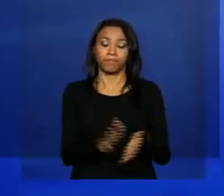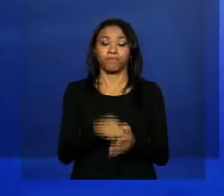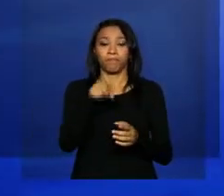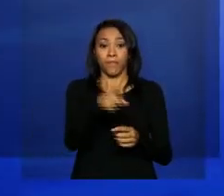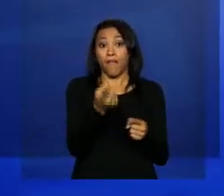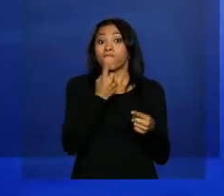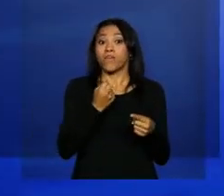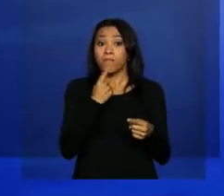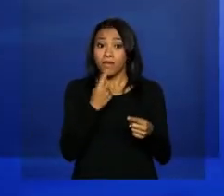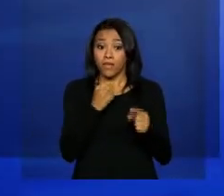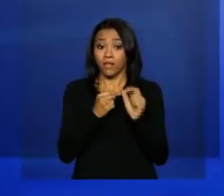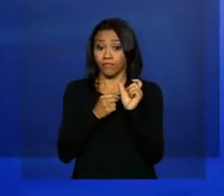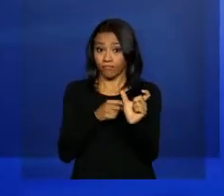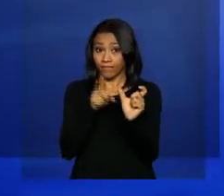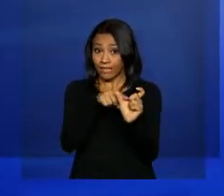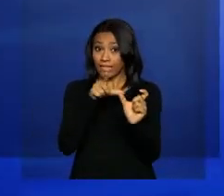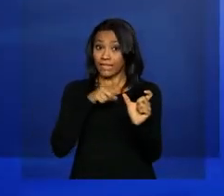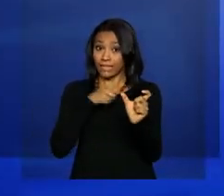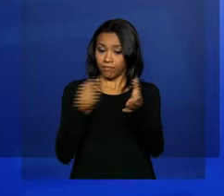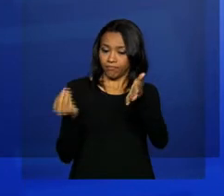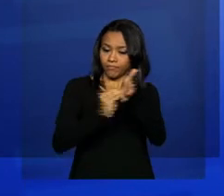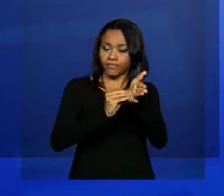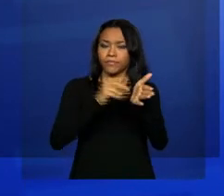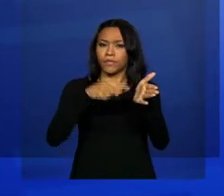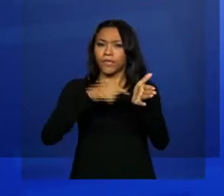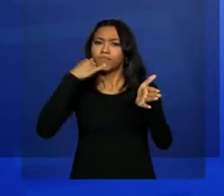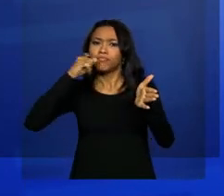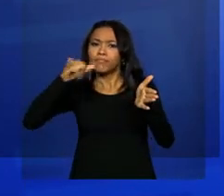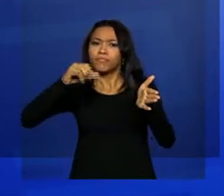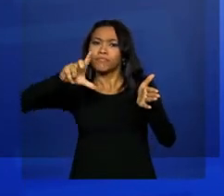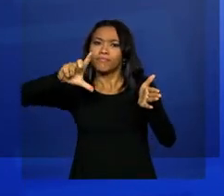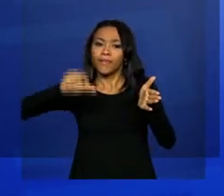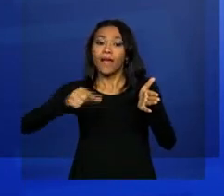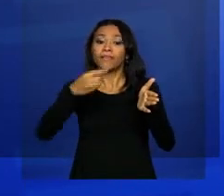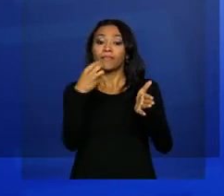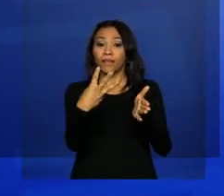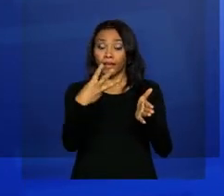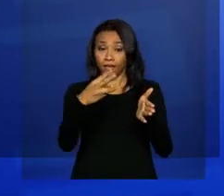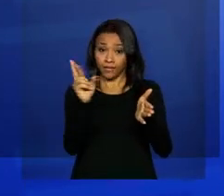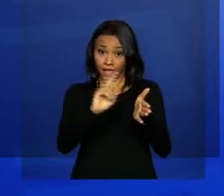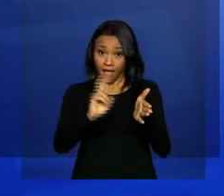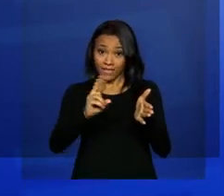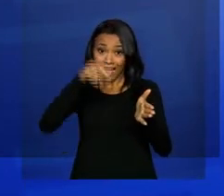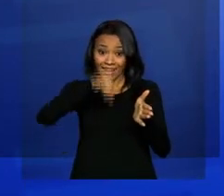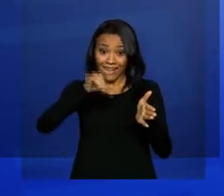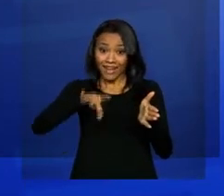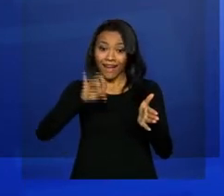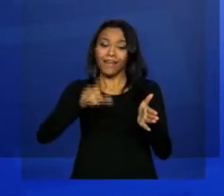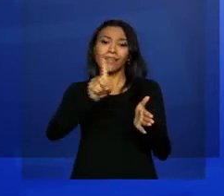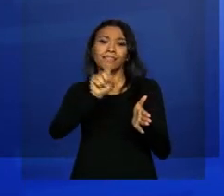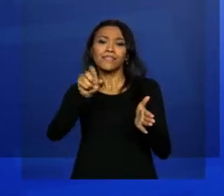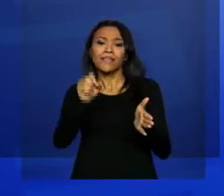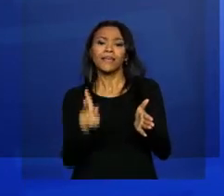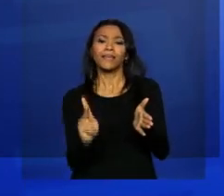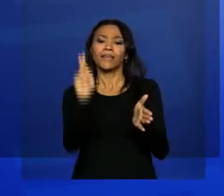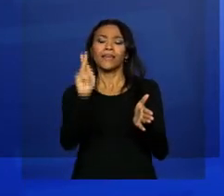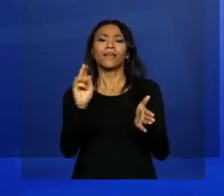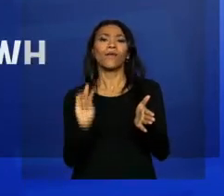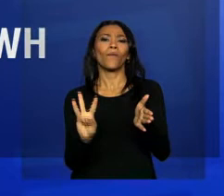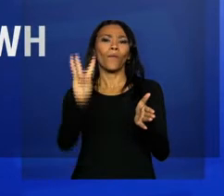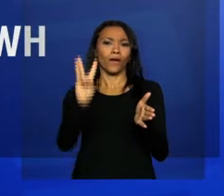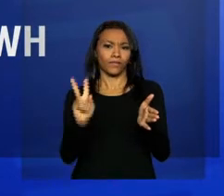bandeira vermelha terá agora dois patamares. Em um, a tarifa será de R$,00 a cada 100 kWh de energia